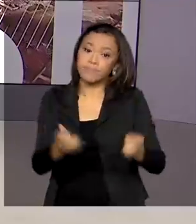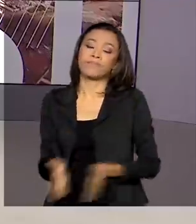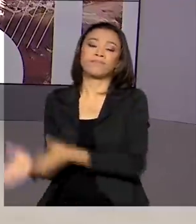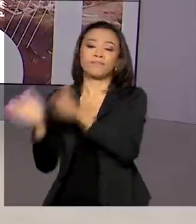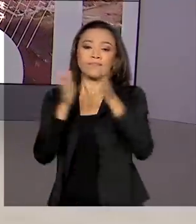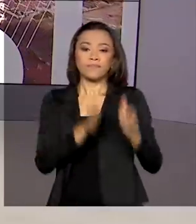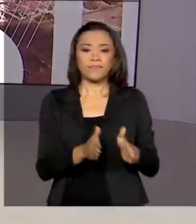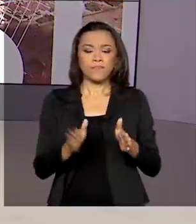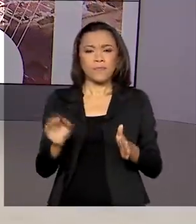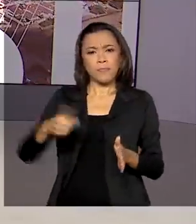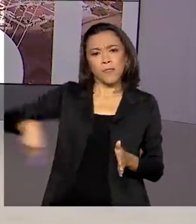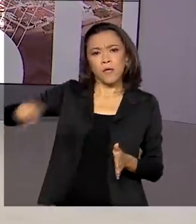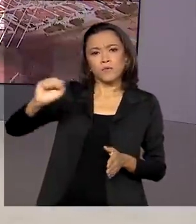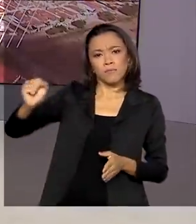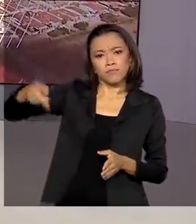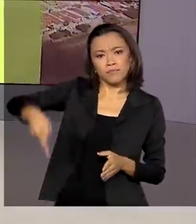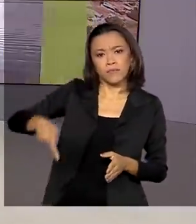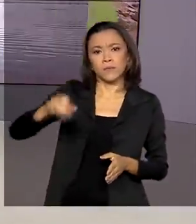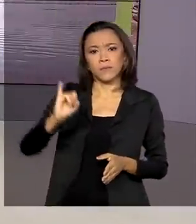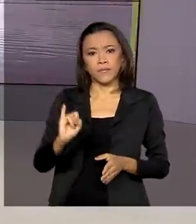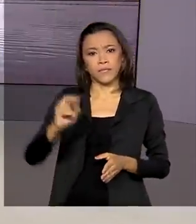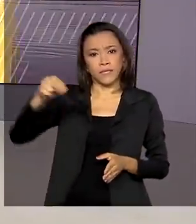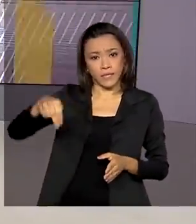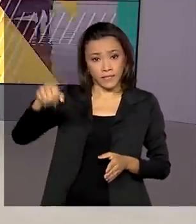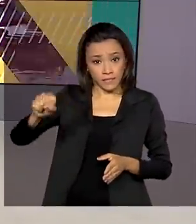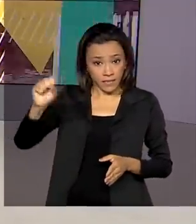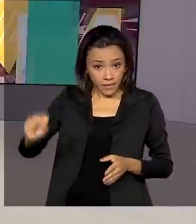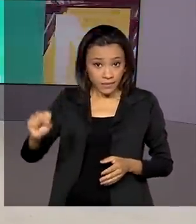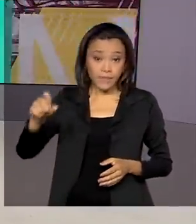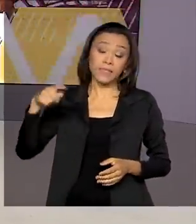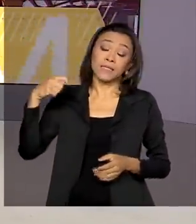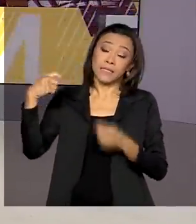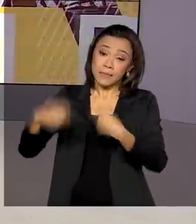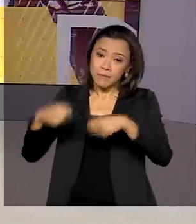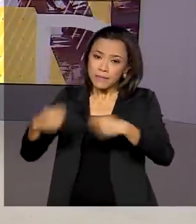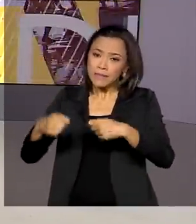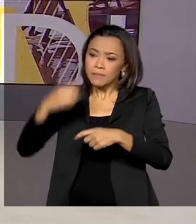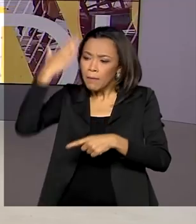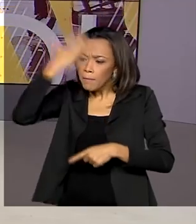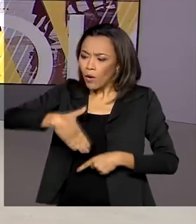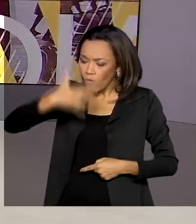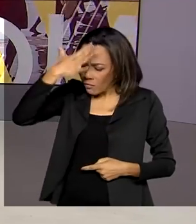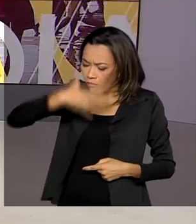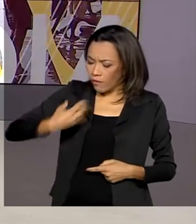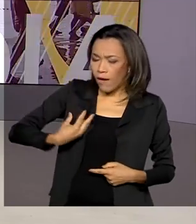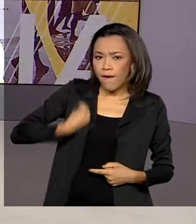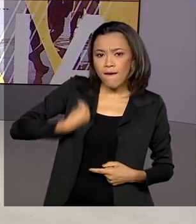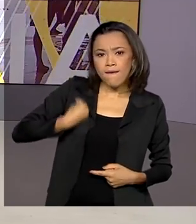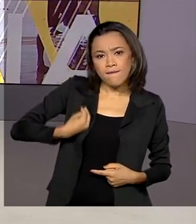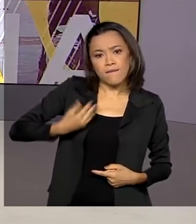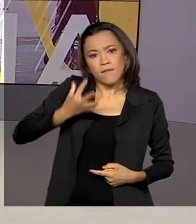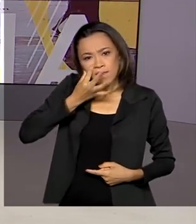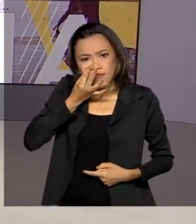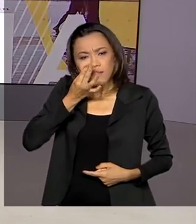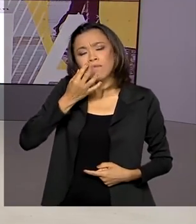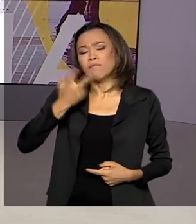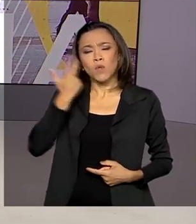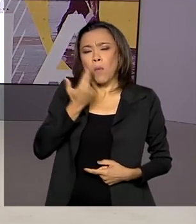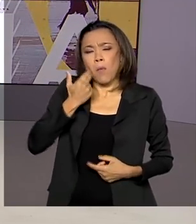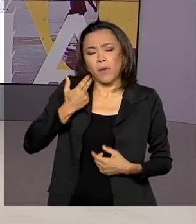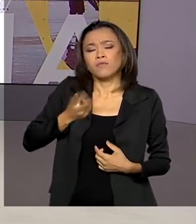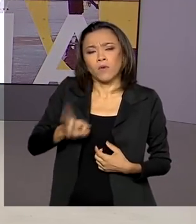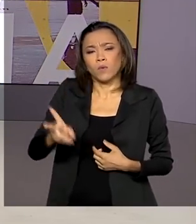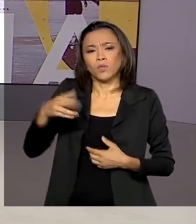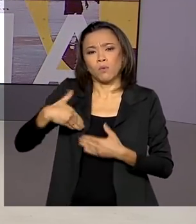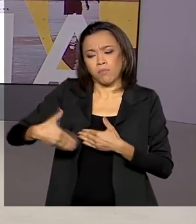Os segurados do INSS que dependem da exigência da prova de vida terão os benefícios pagos normalmente, sem